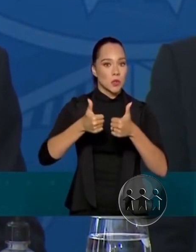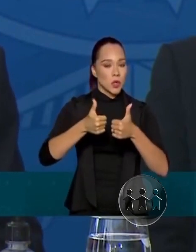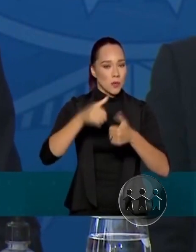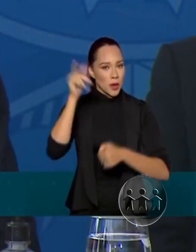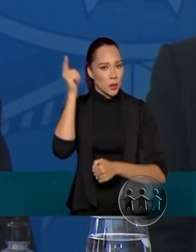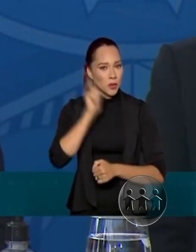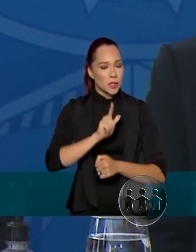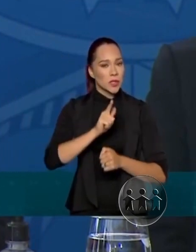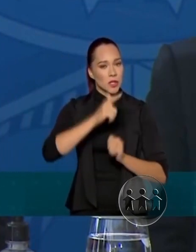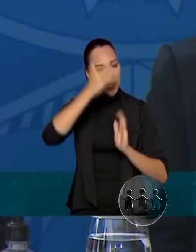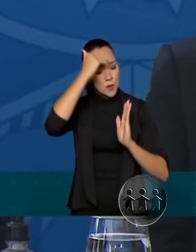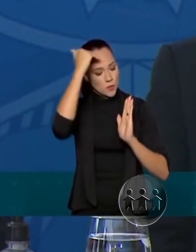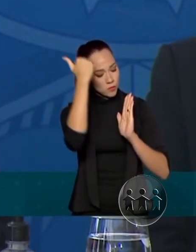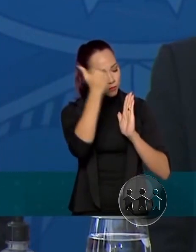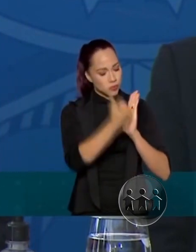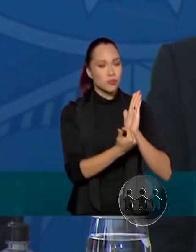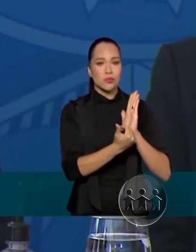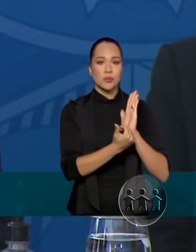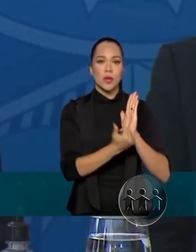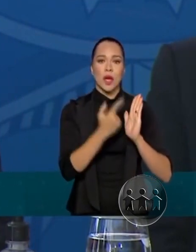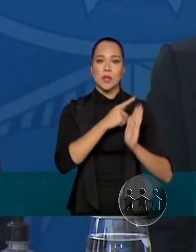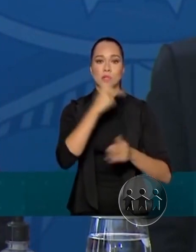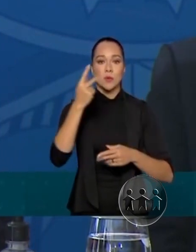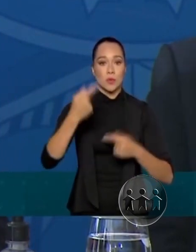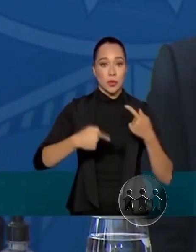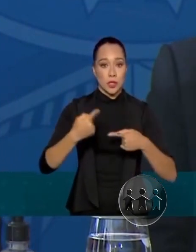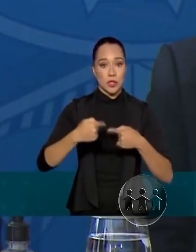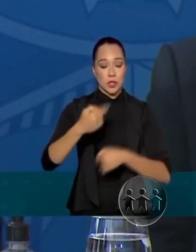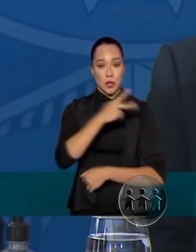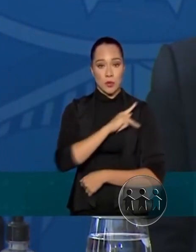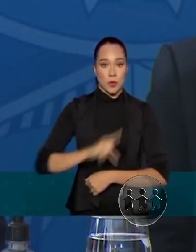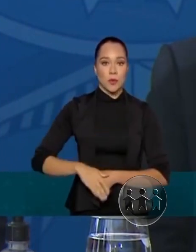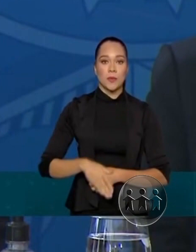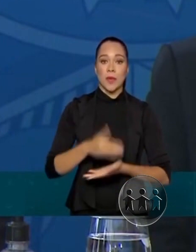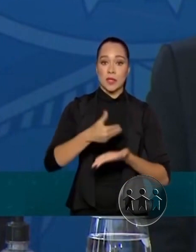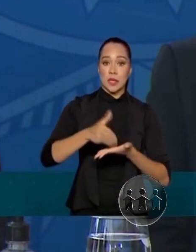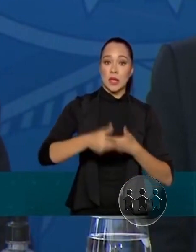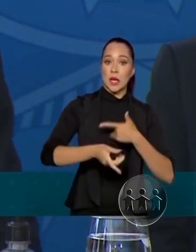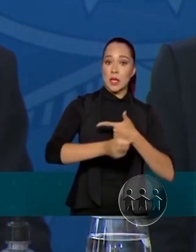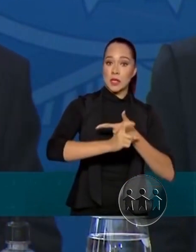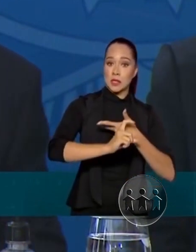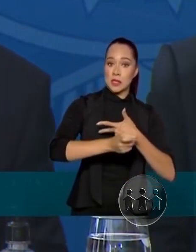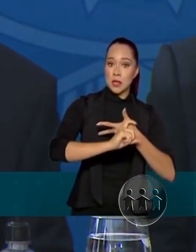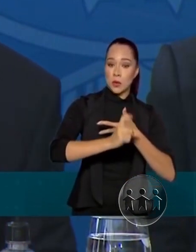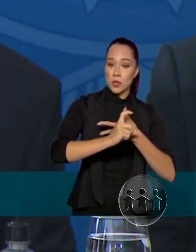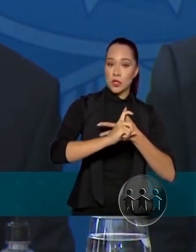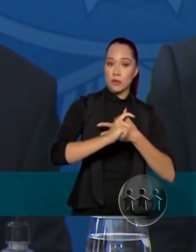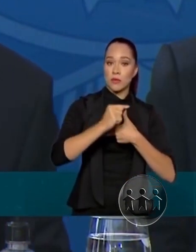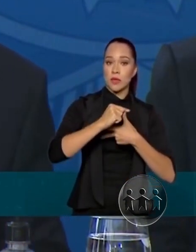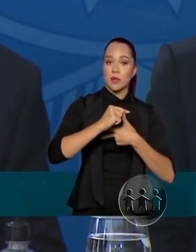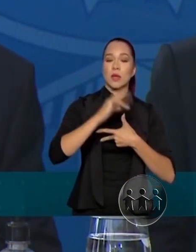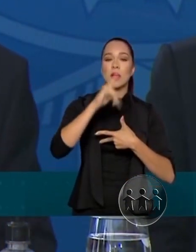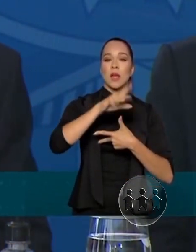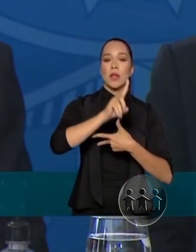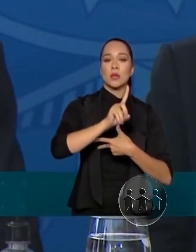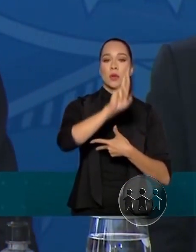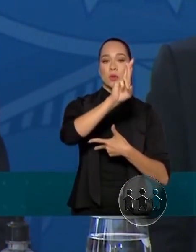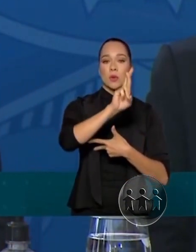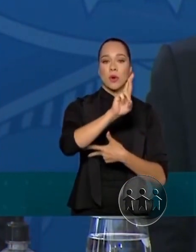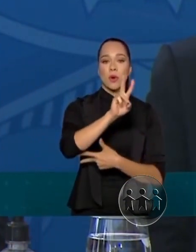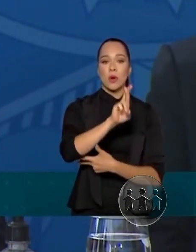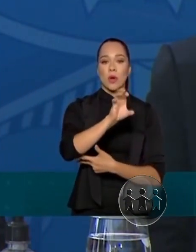das políticas públicas. Nossa secretaria executiva será exercida pelo doutor